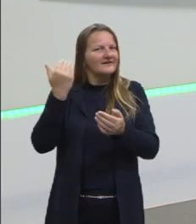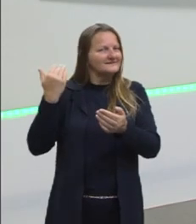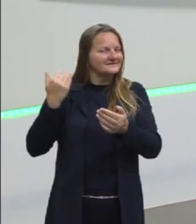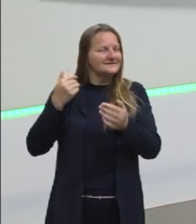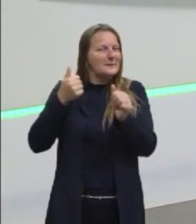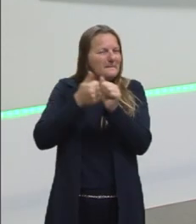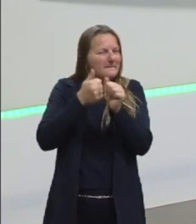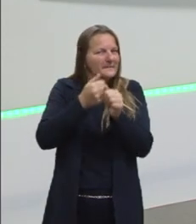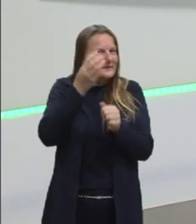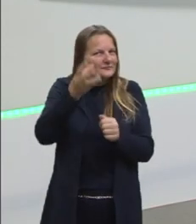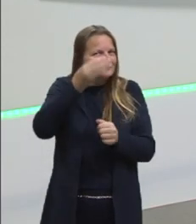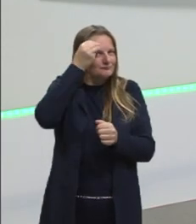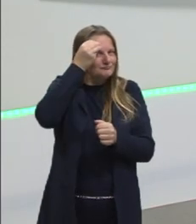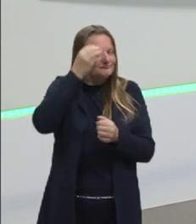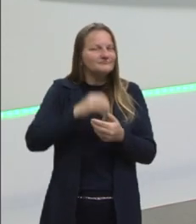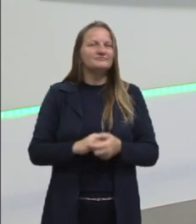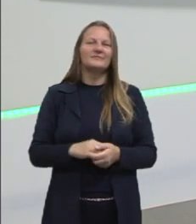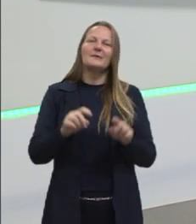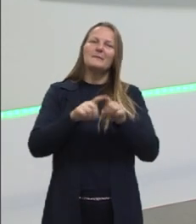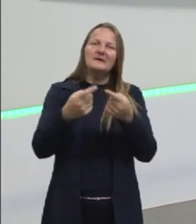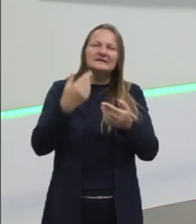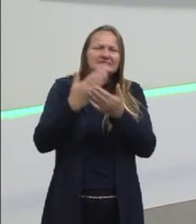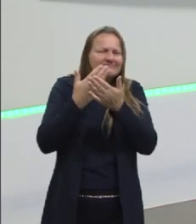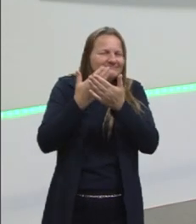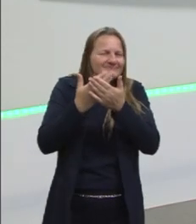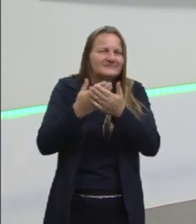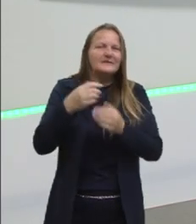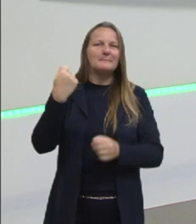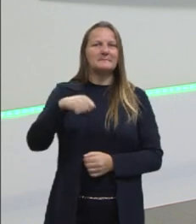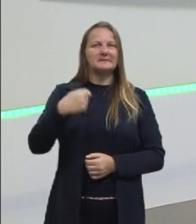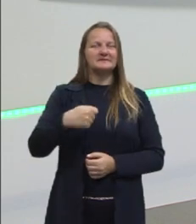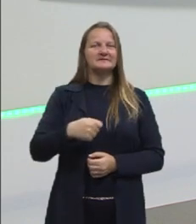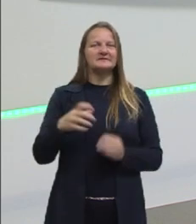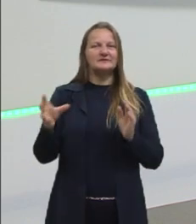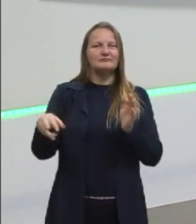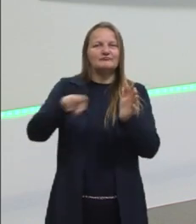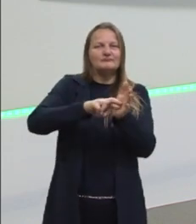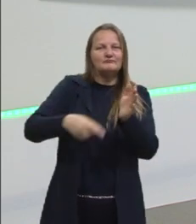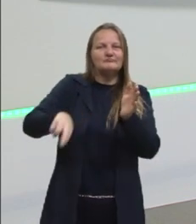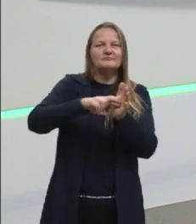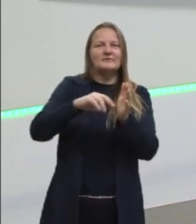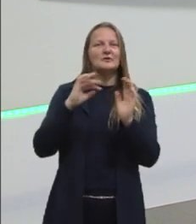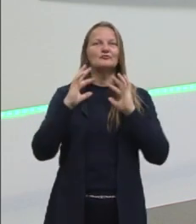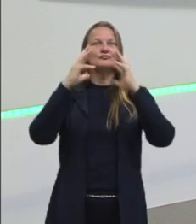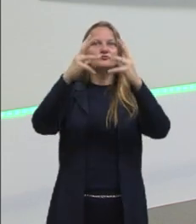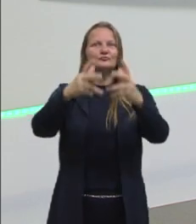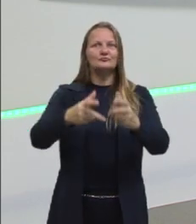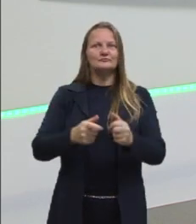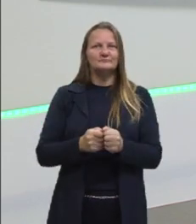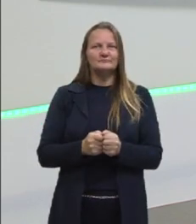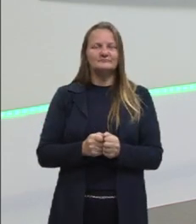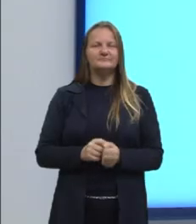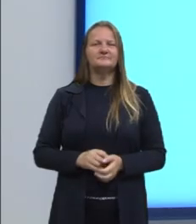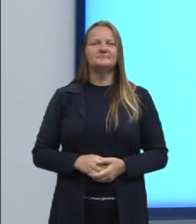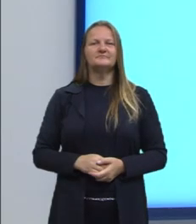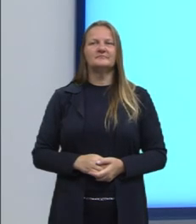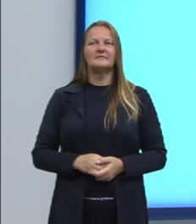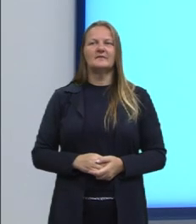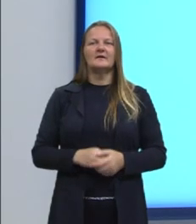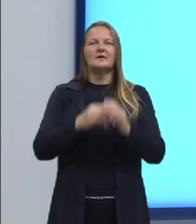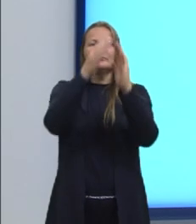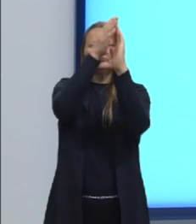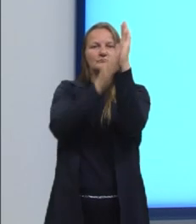fresquinho na mente, né? Mas, é sempre bom dar aquela retomada em tudo. Temos ali o plano